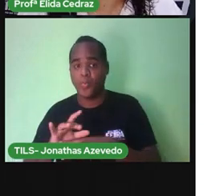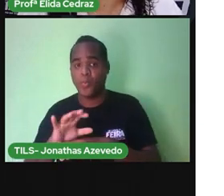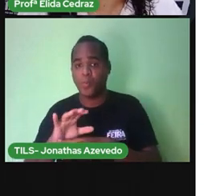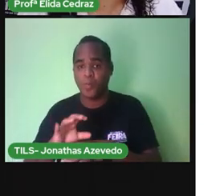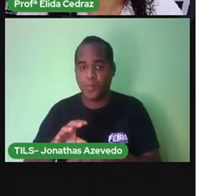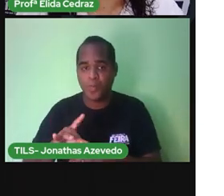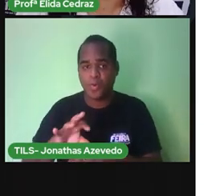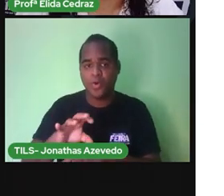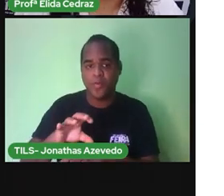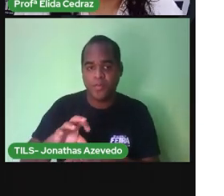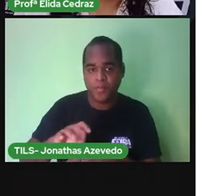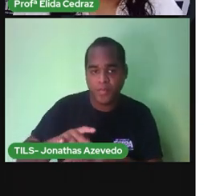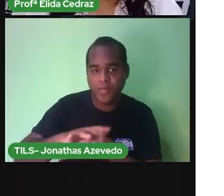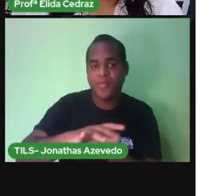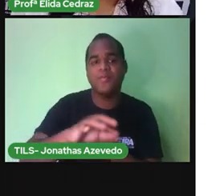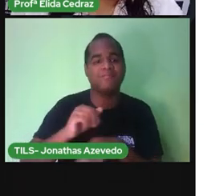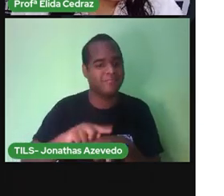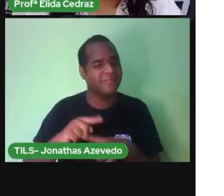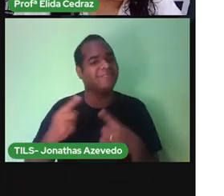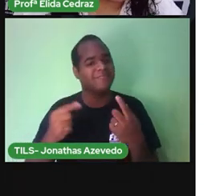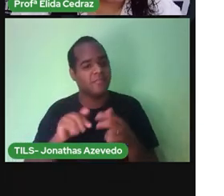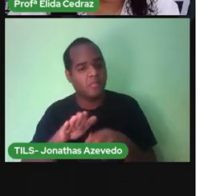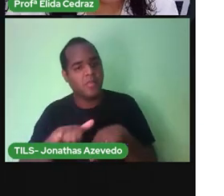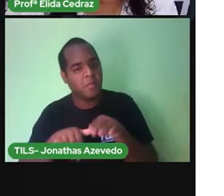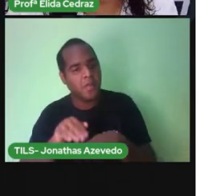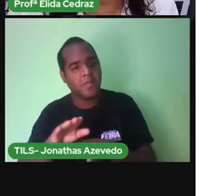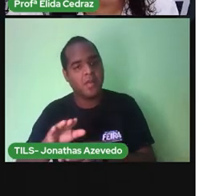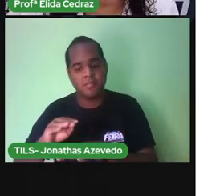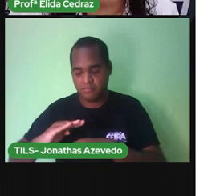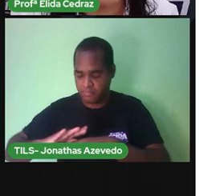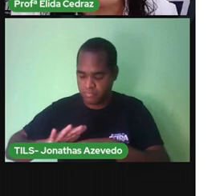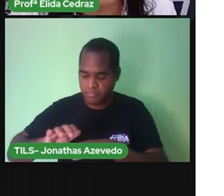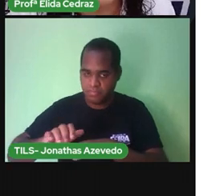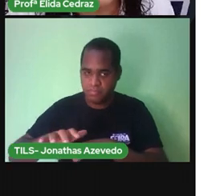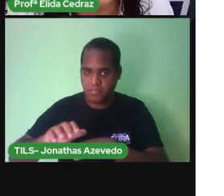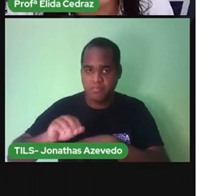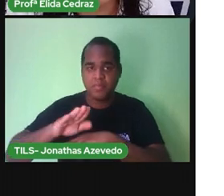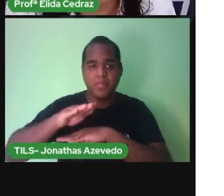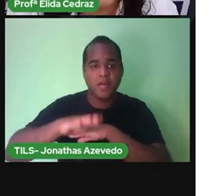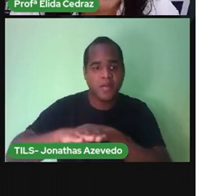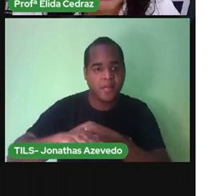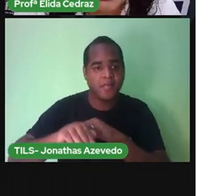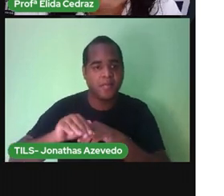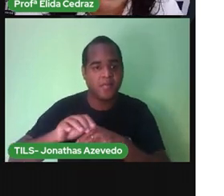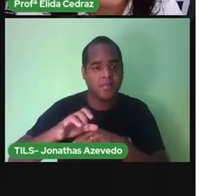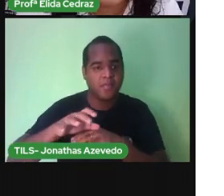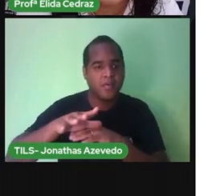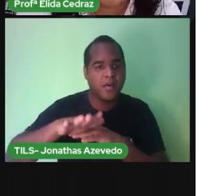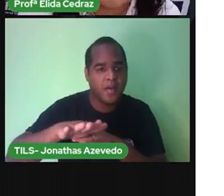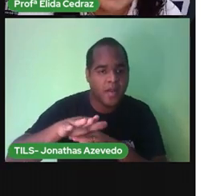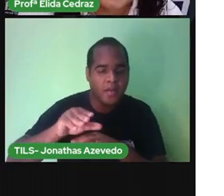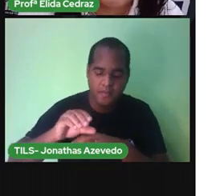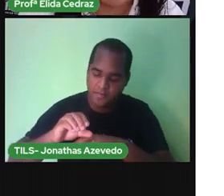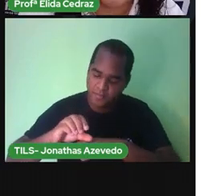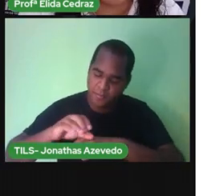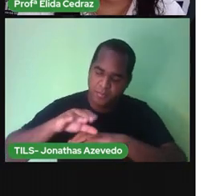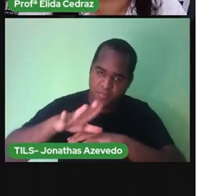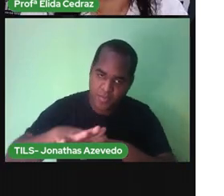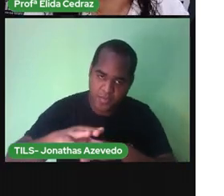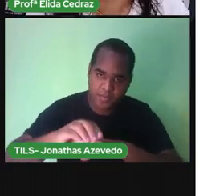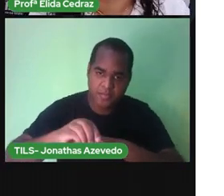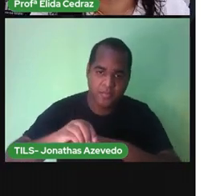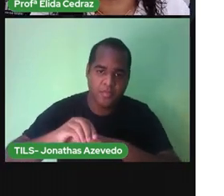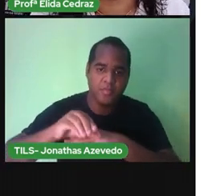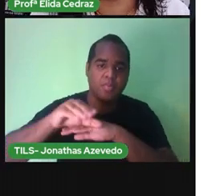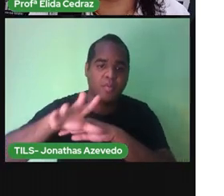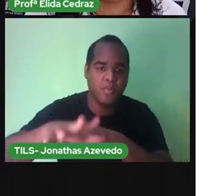passo com o passado Junta os pés Mede um palmo Estica Junta os pés Mede um palmo